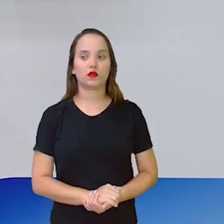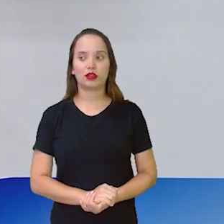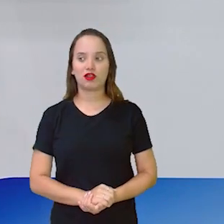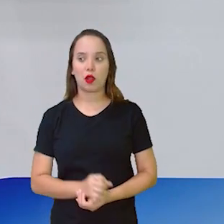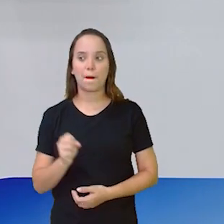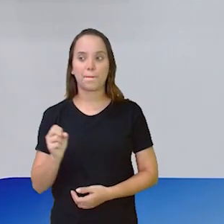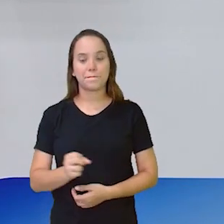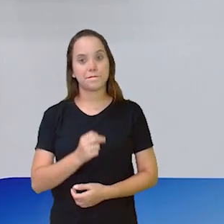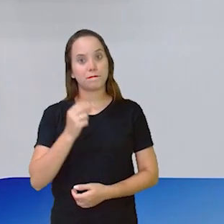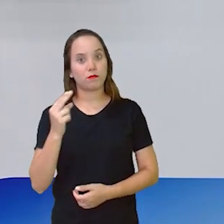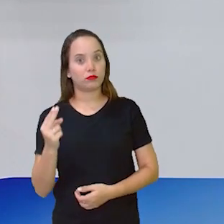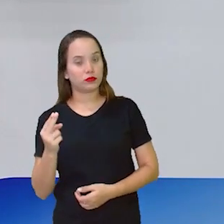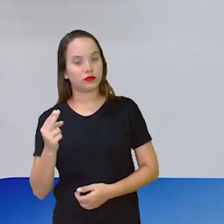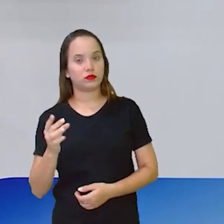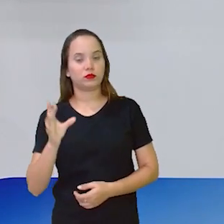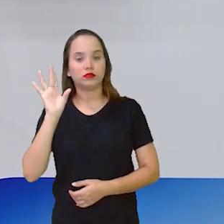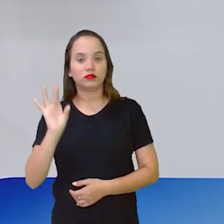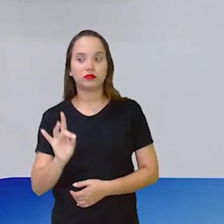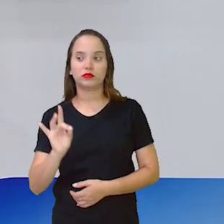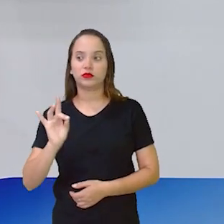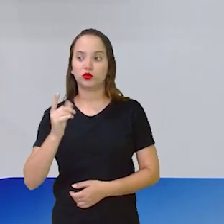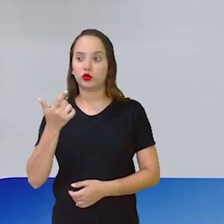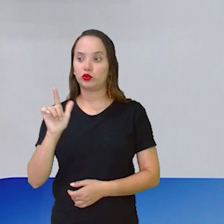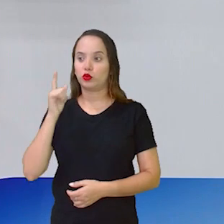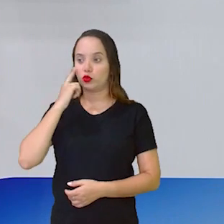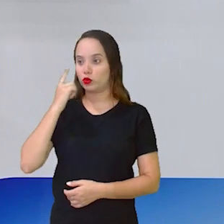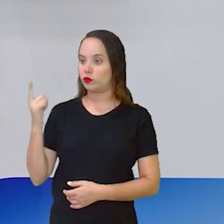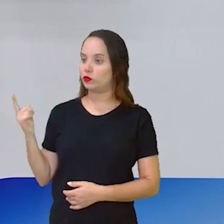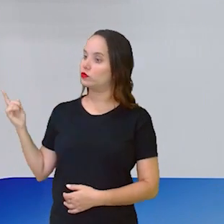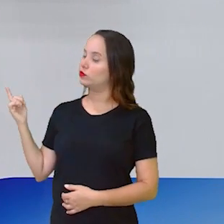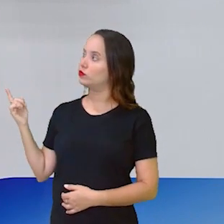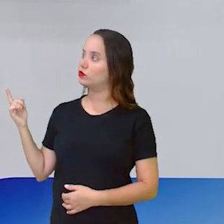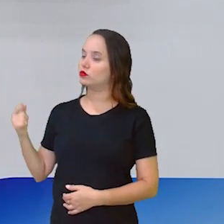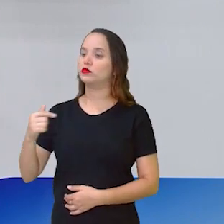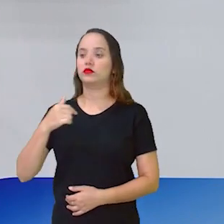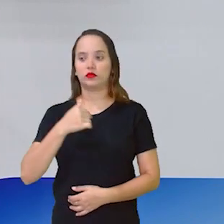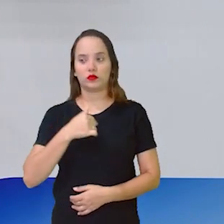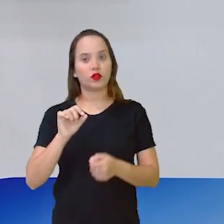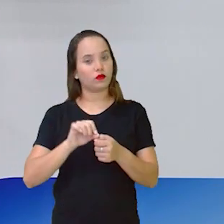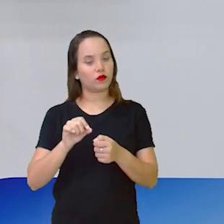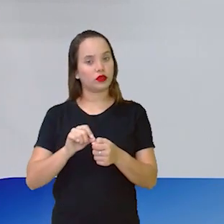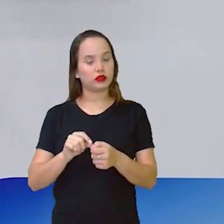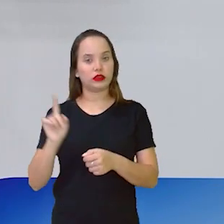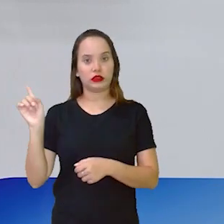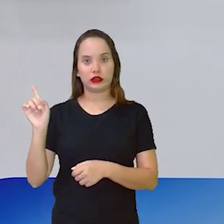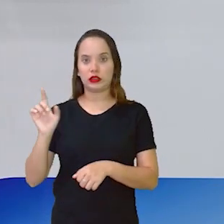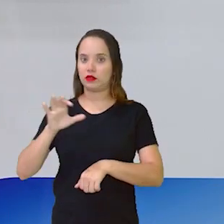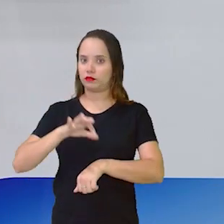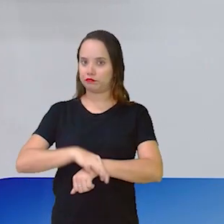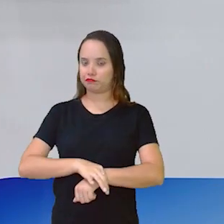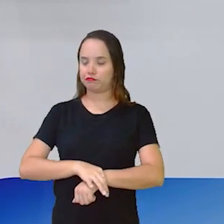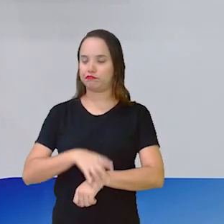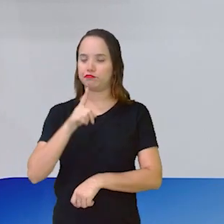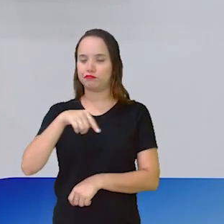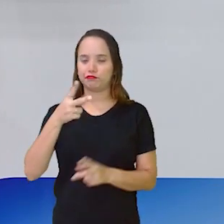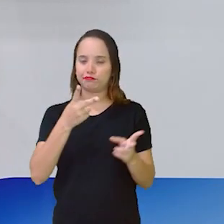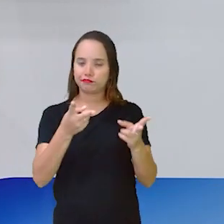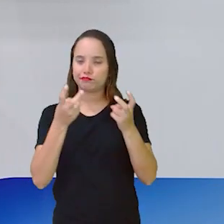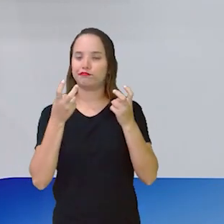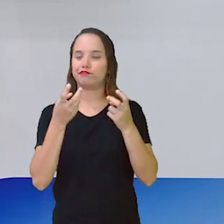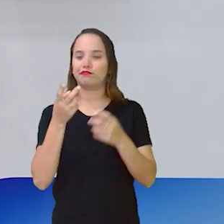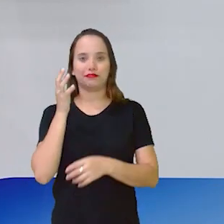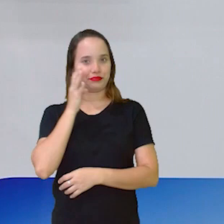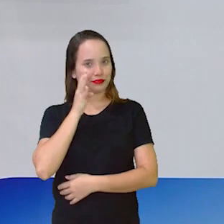Ou a gente coloca nessa pulseira daqui. Eu vou colocar nessa pulseirinha daqui, para vocês verem como é que fica legal.